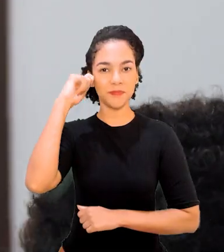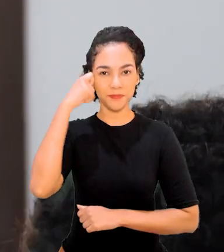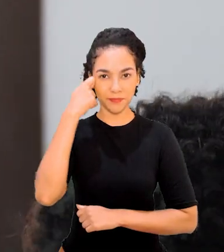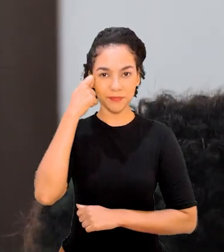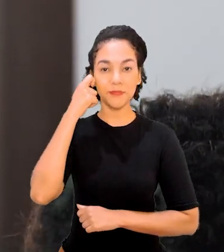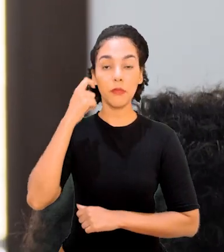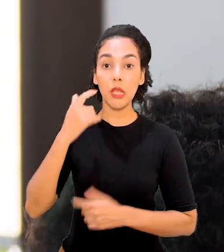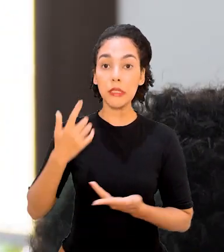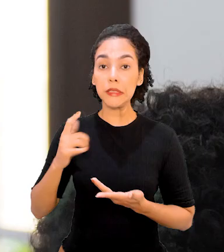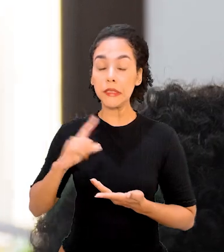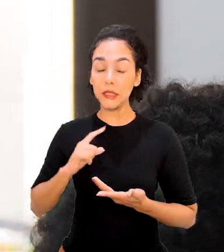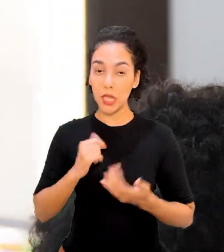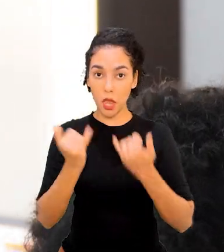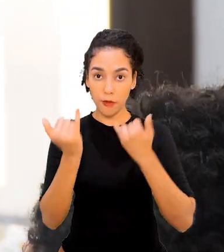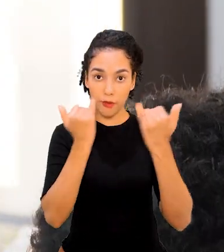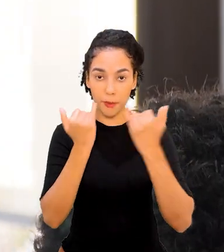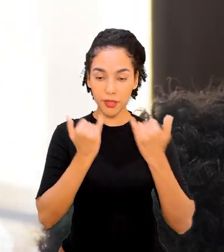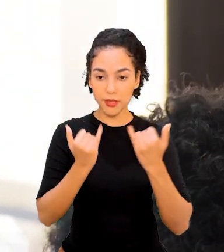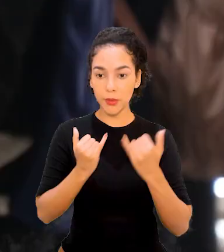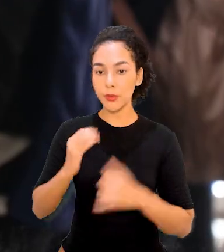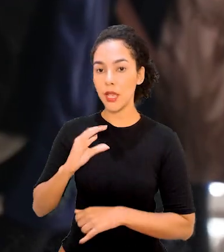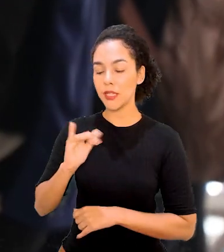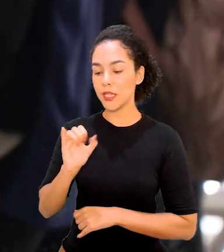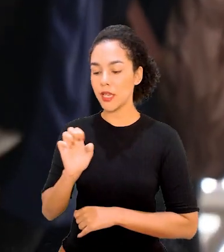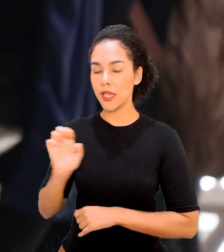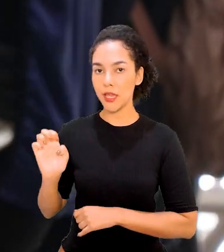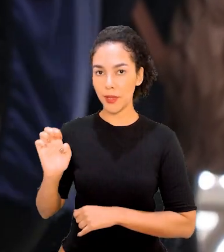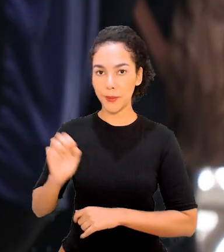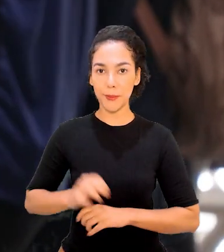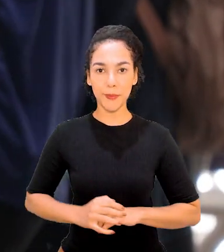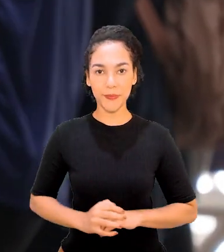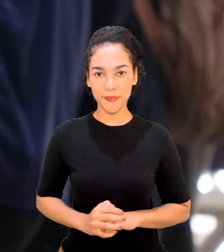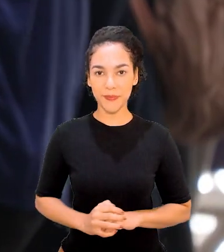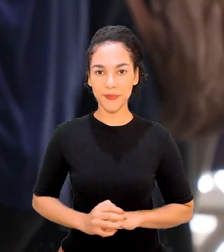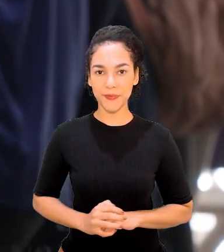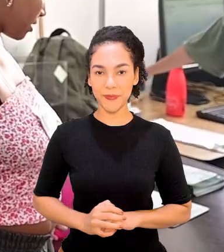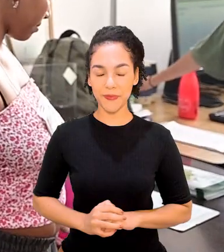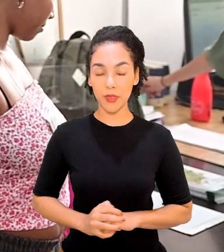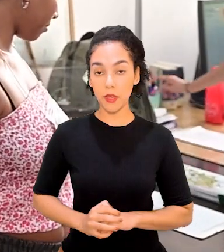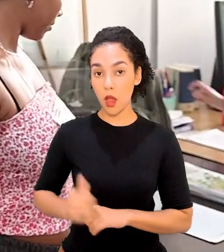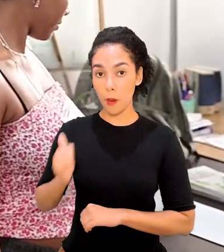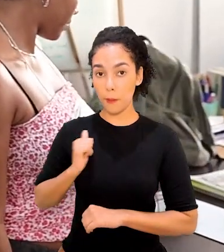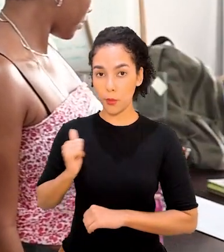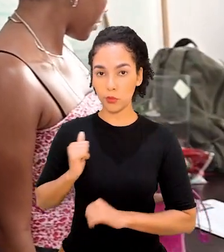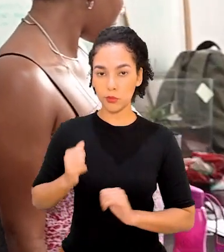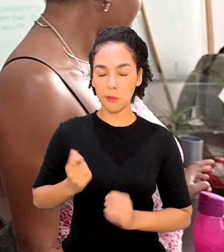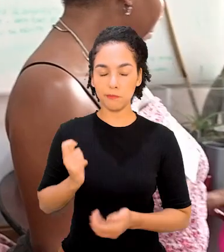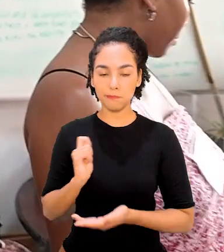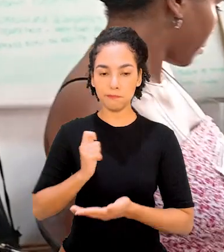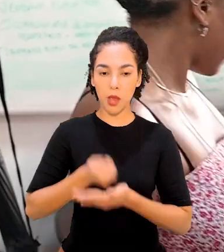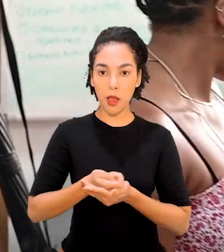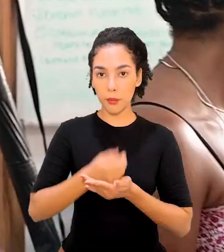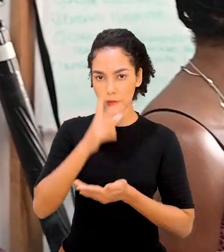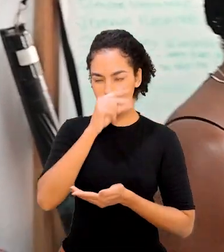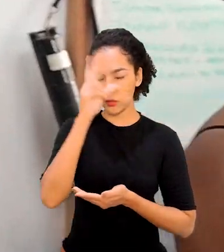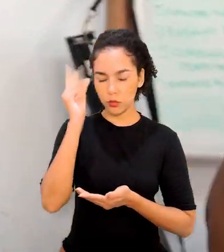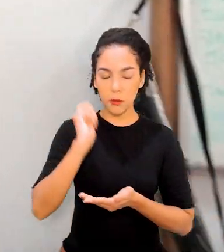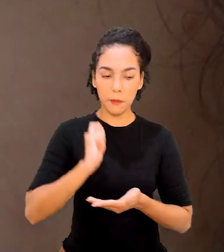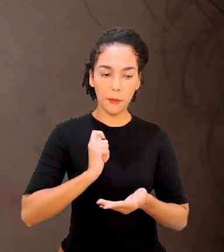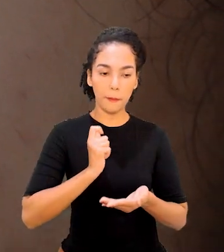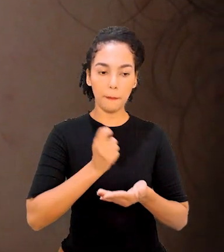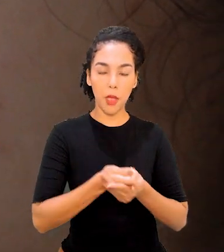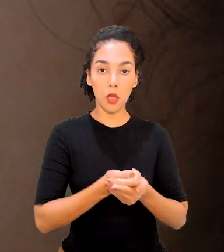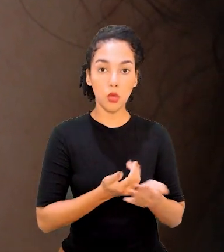segundo dados do Centro de Integração Empresa-Escola, o CEE. A Bolsa Auxílio, paga pela Prefeitura,